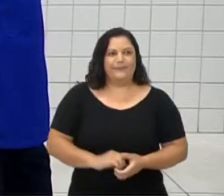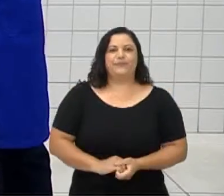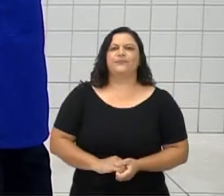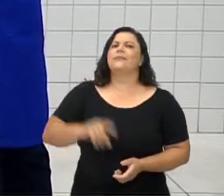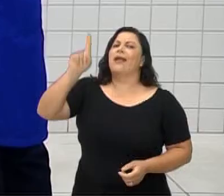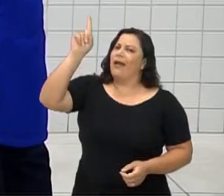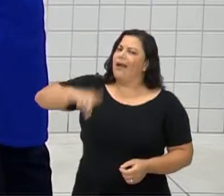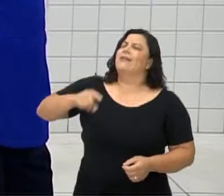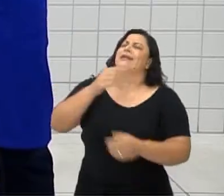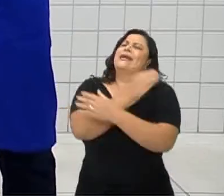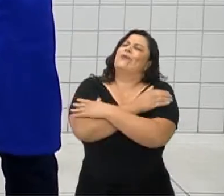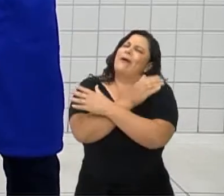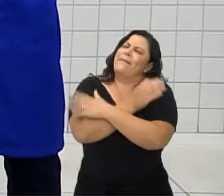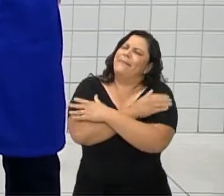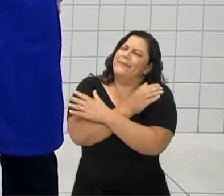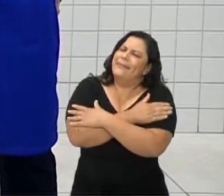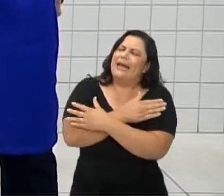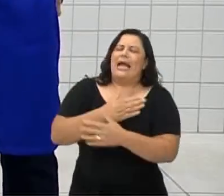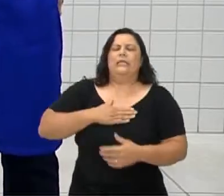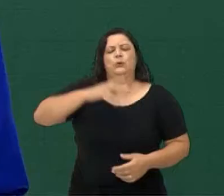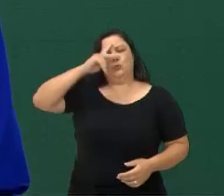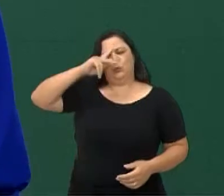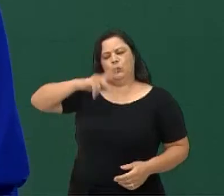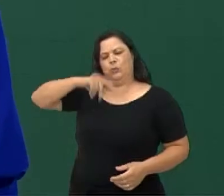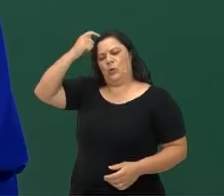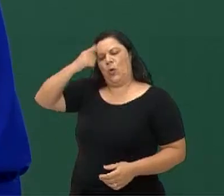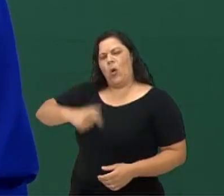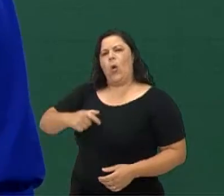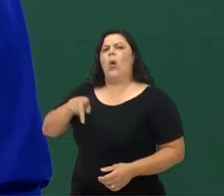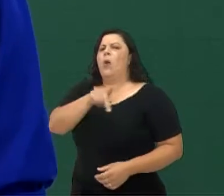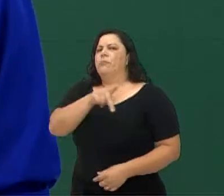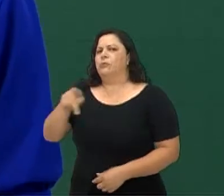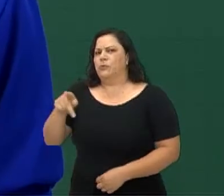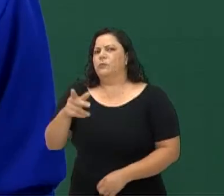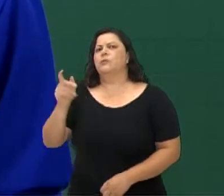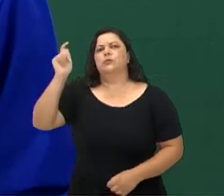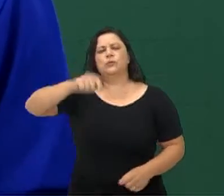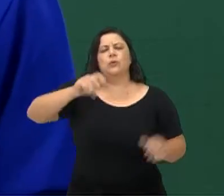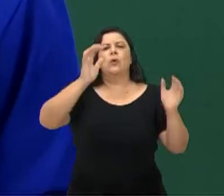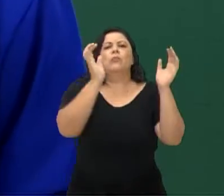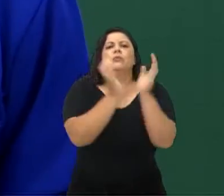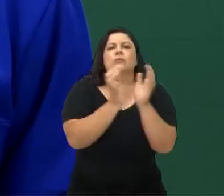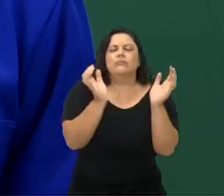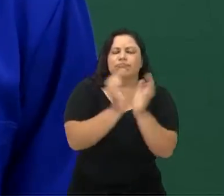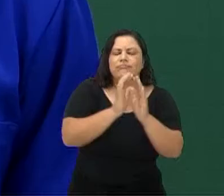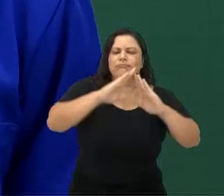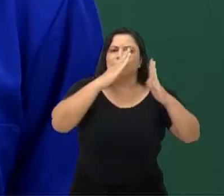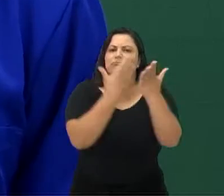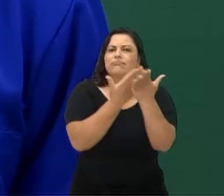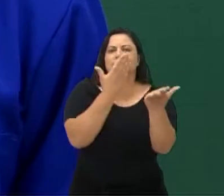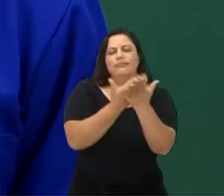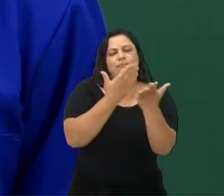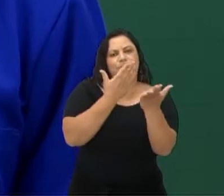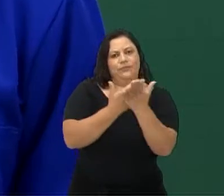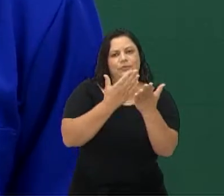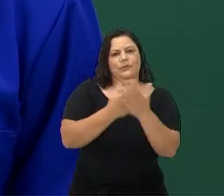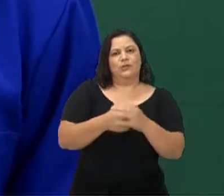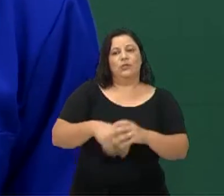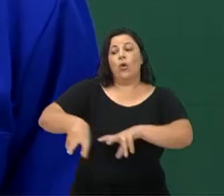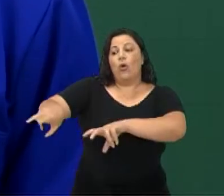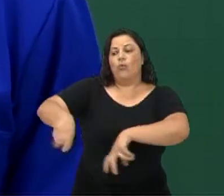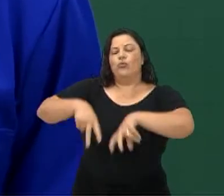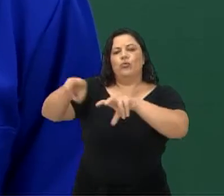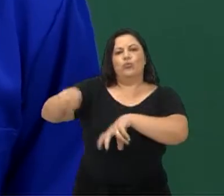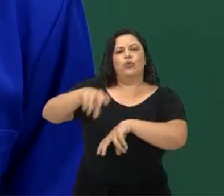um abraço meu, esse é um abraço meu, todo especial, lá para a galera do Colégio Estadual do Campo,